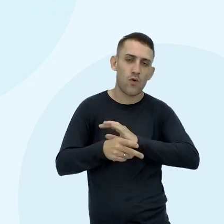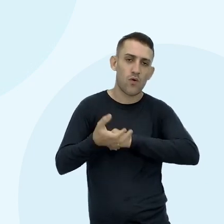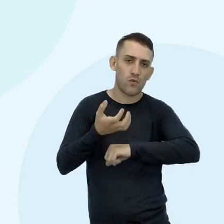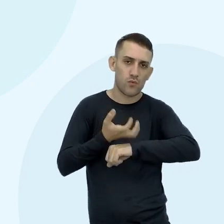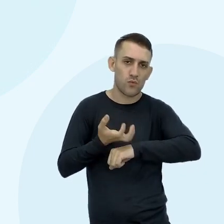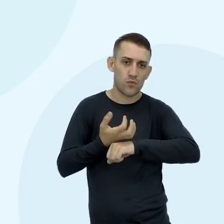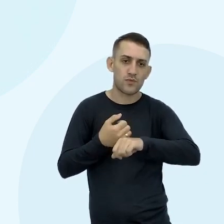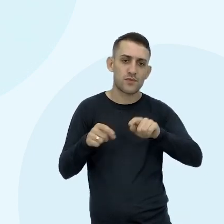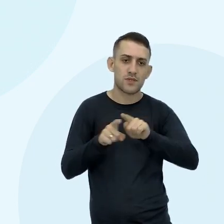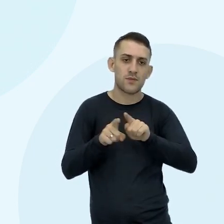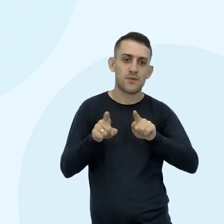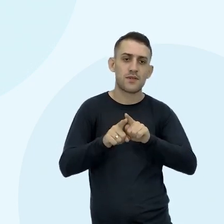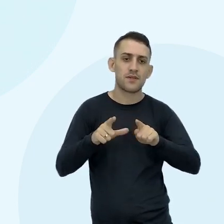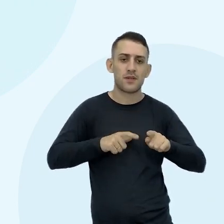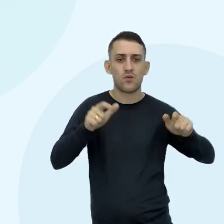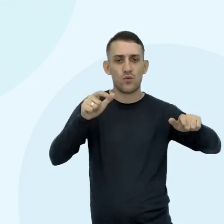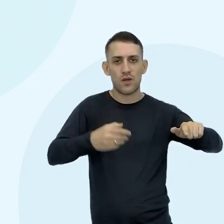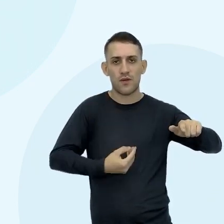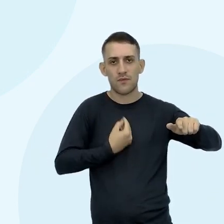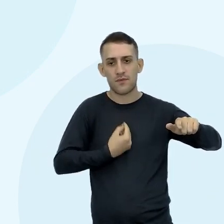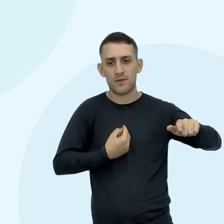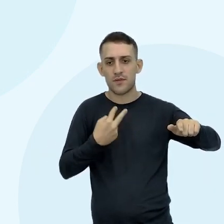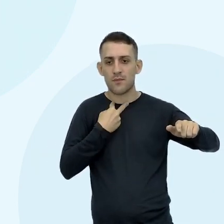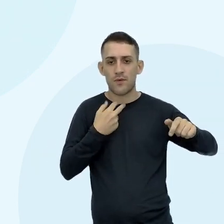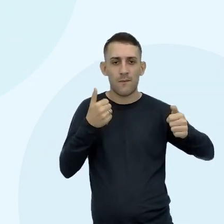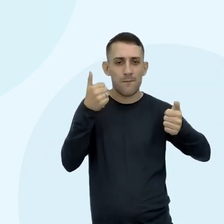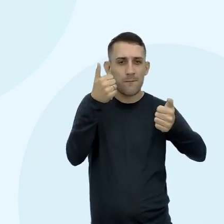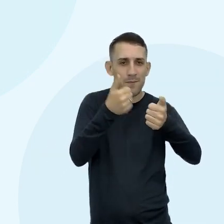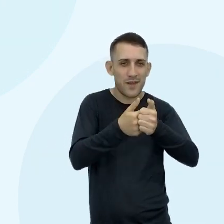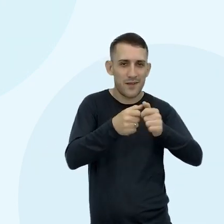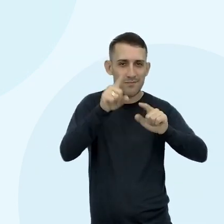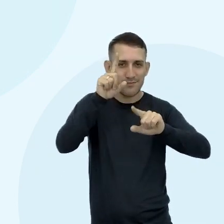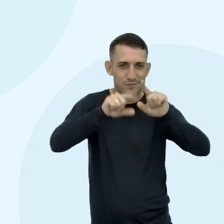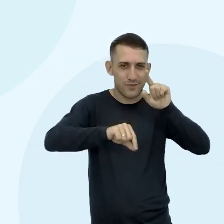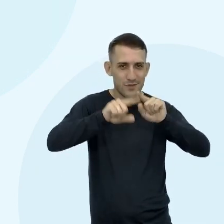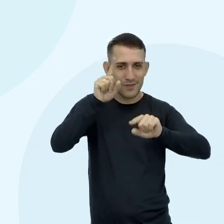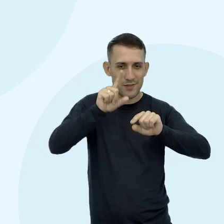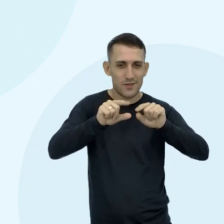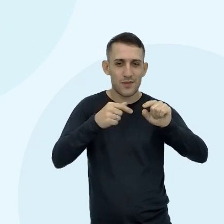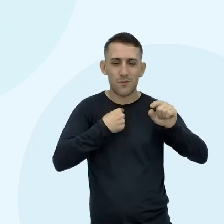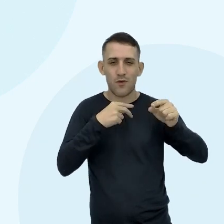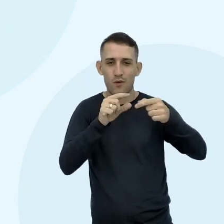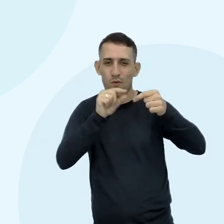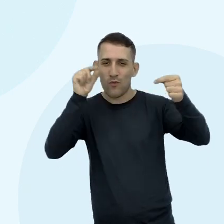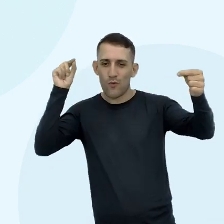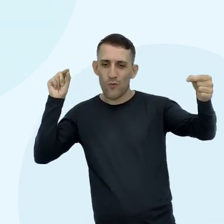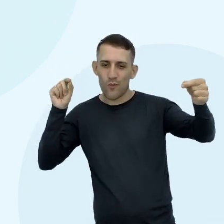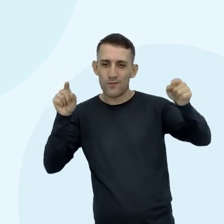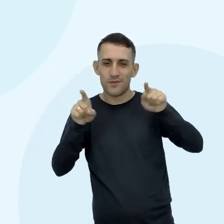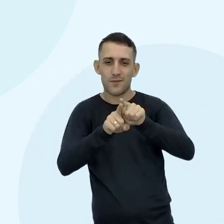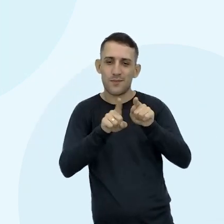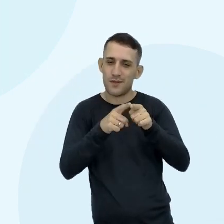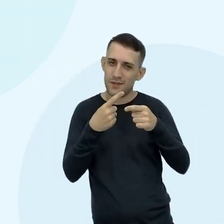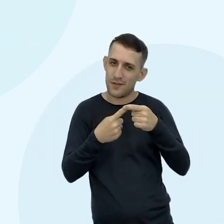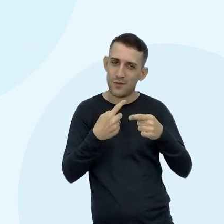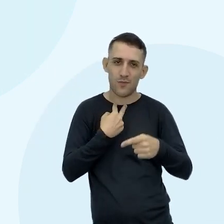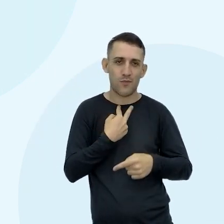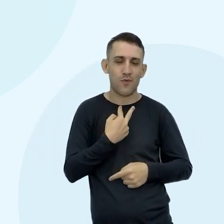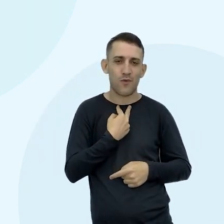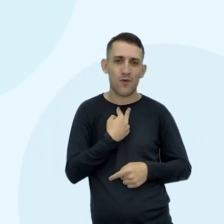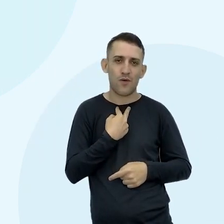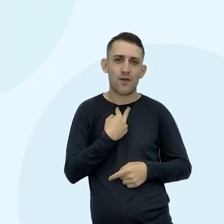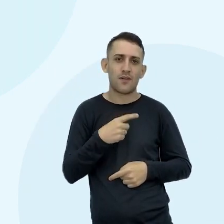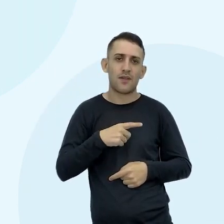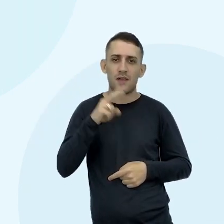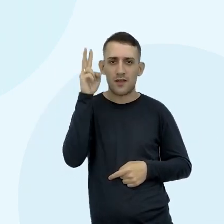Então a zona habitável Não pode ficar nem muito pertinho Da estrela Para não fritar Nem muito longe Para congelar Falamos ali